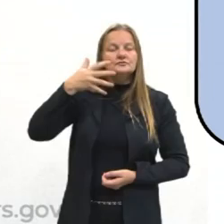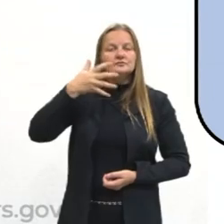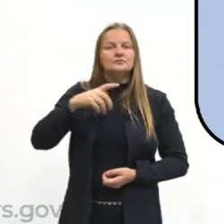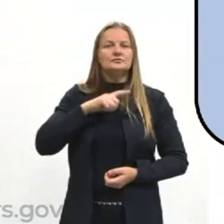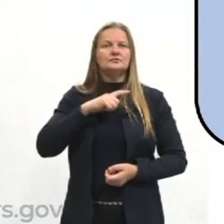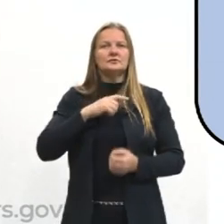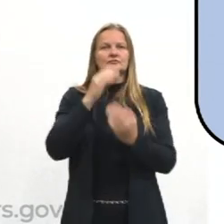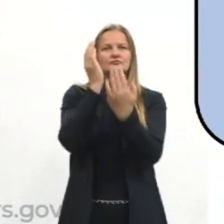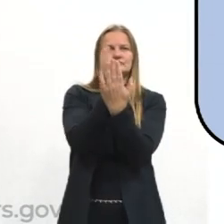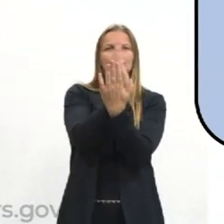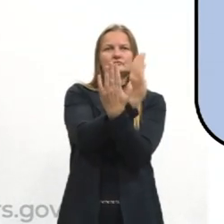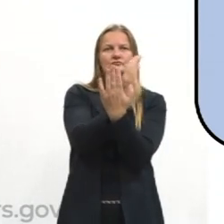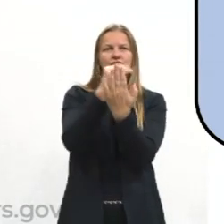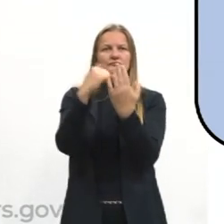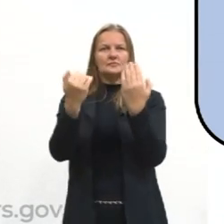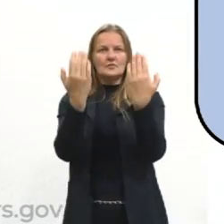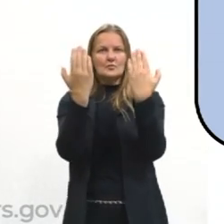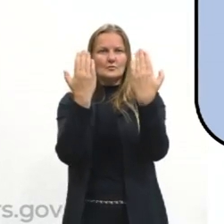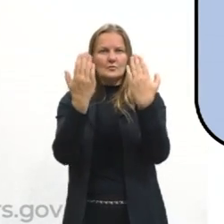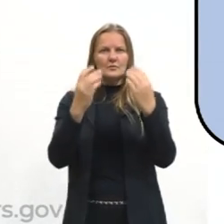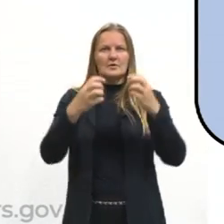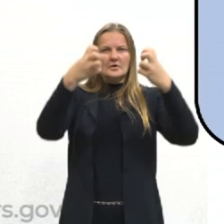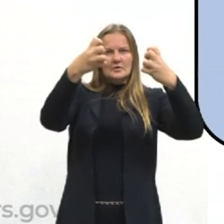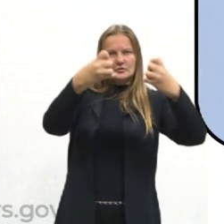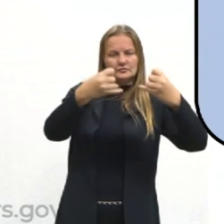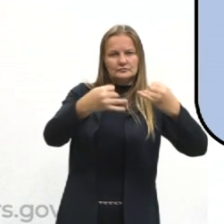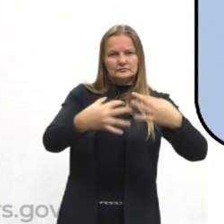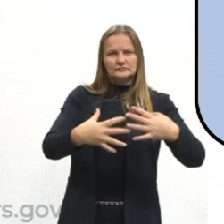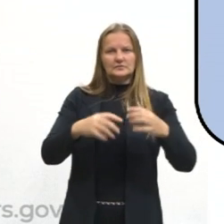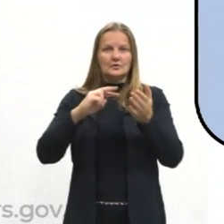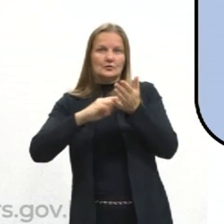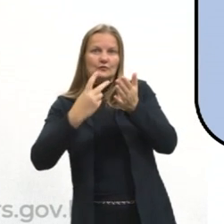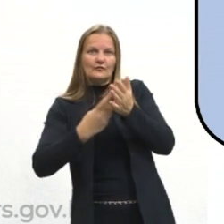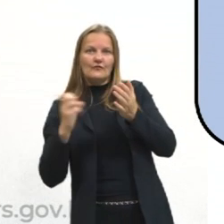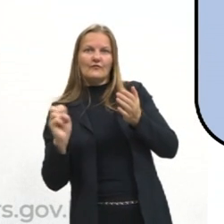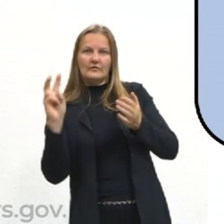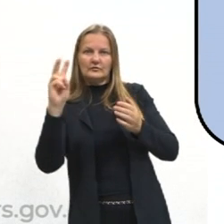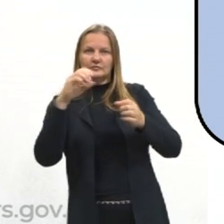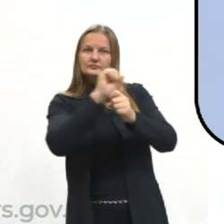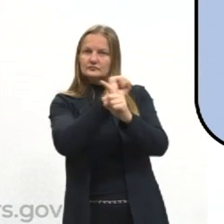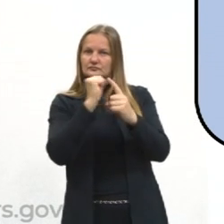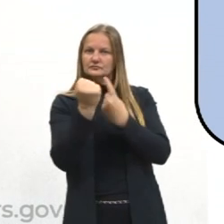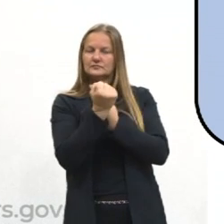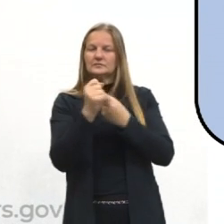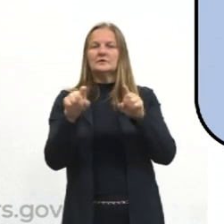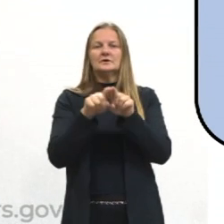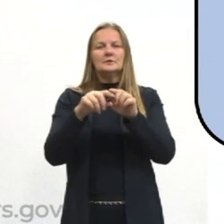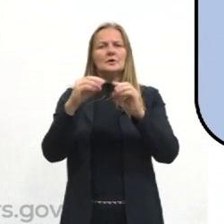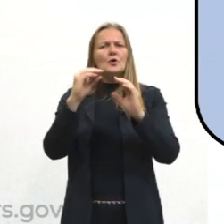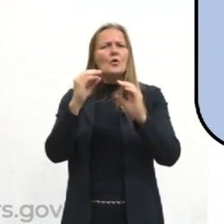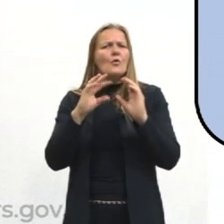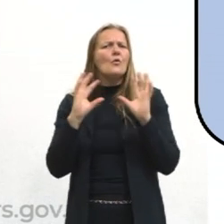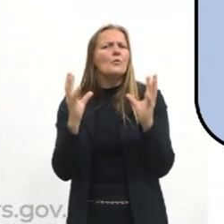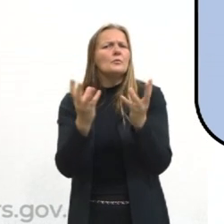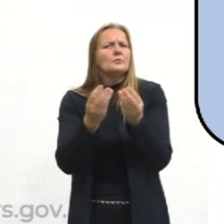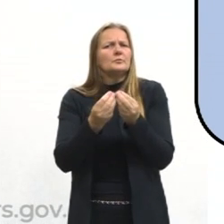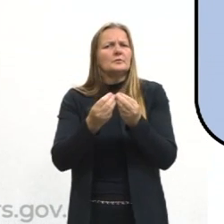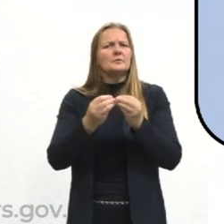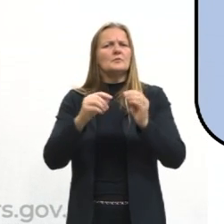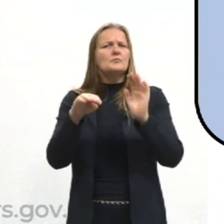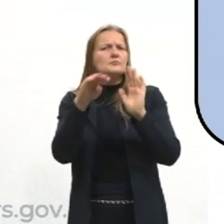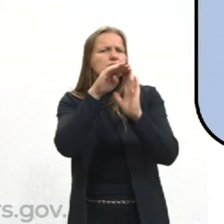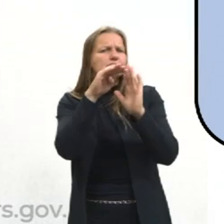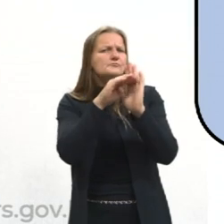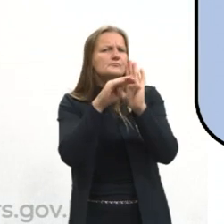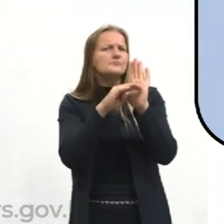sobre algo que expressa valores e significados da sociedade. Sobre um conjunto de princípios que está